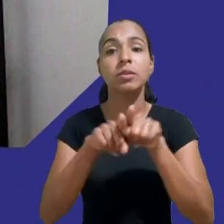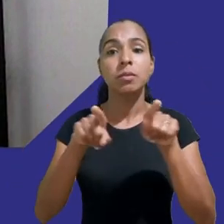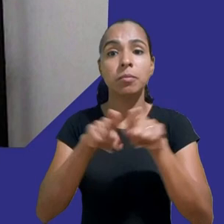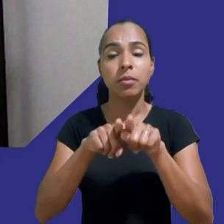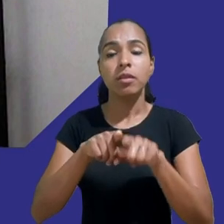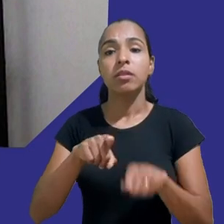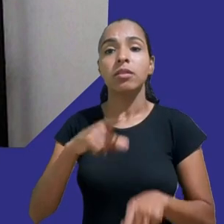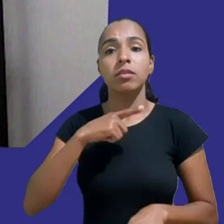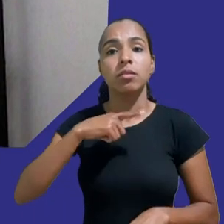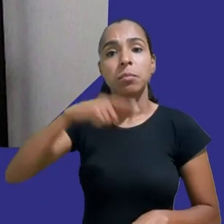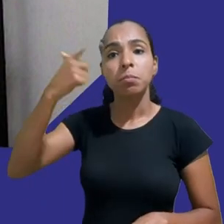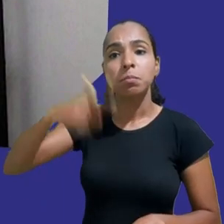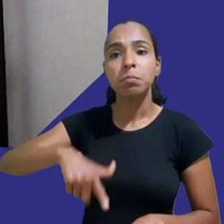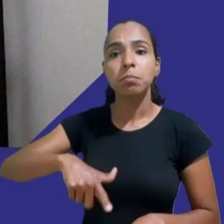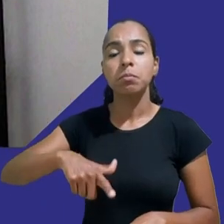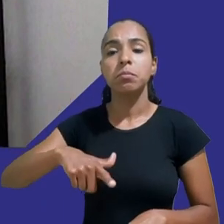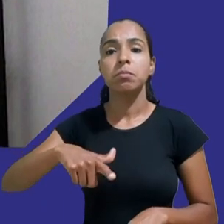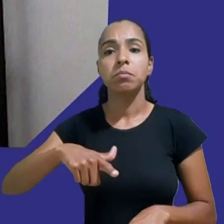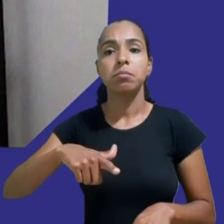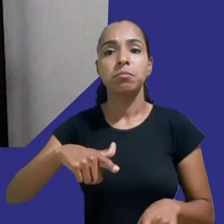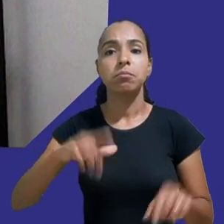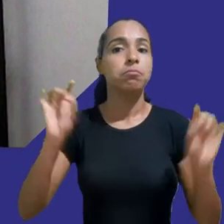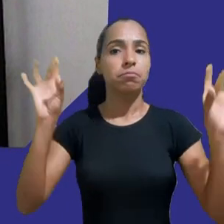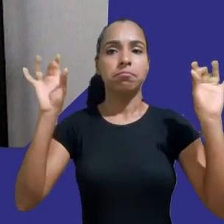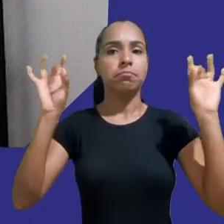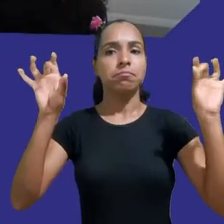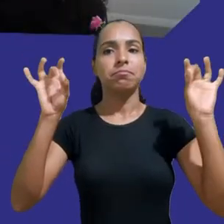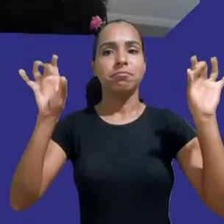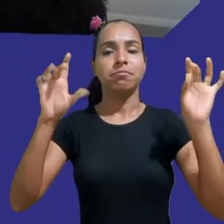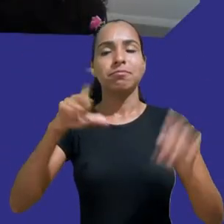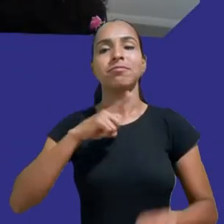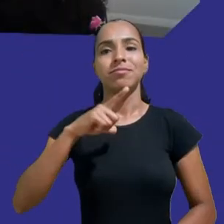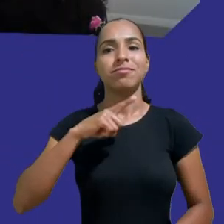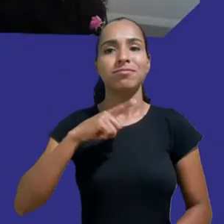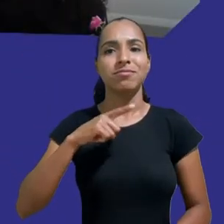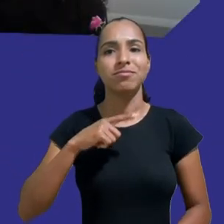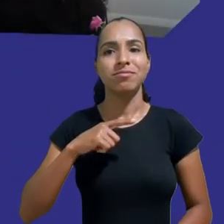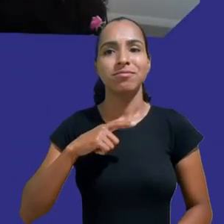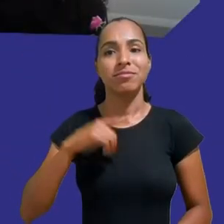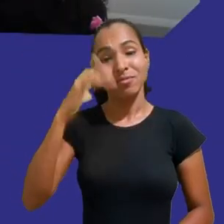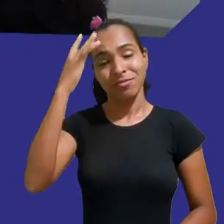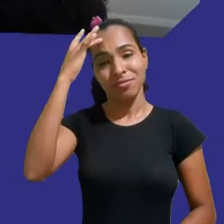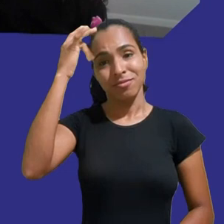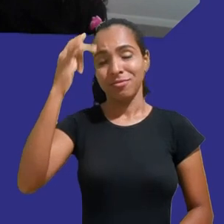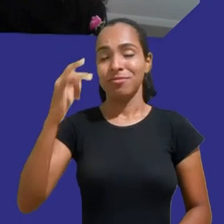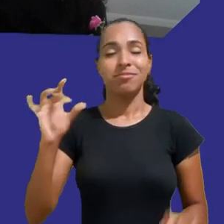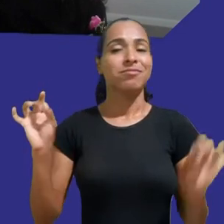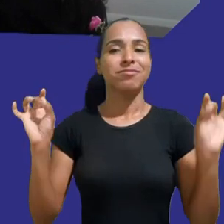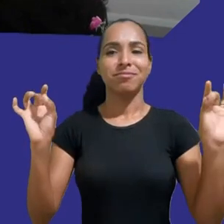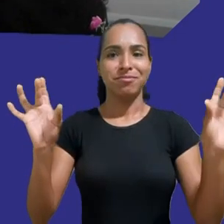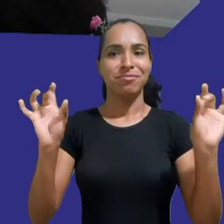especiais nosso último dia vai estar imperdível e vai ser ótimo contar com vocês de novo